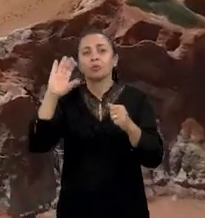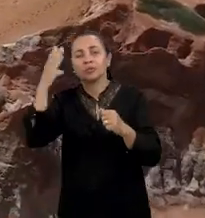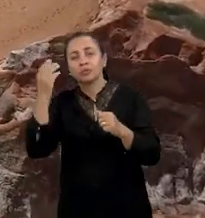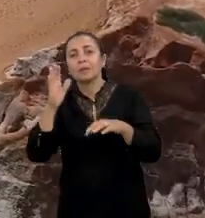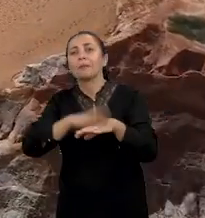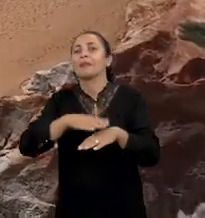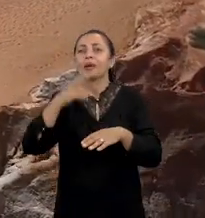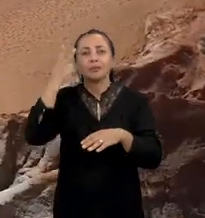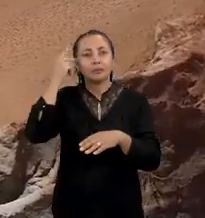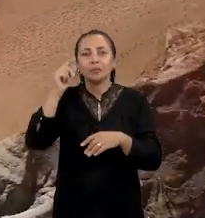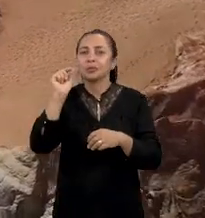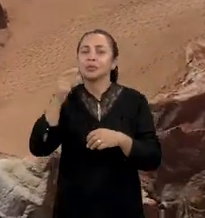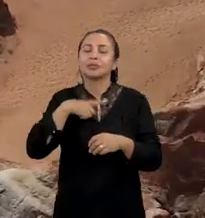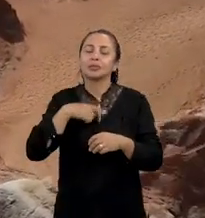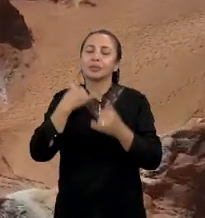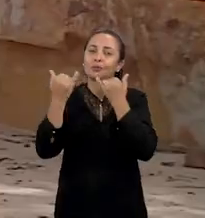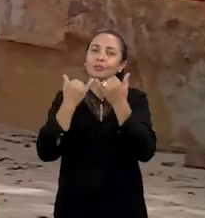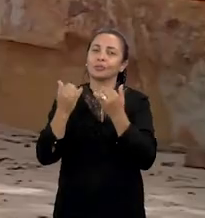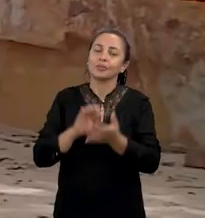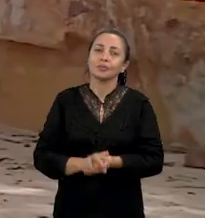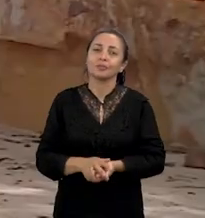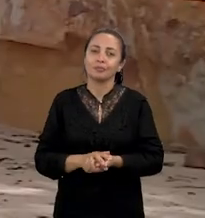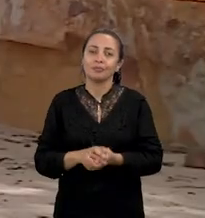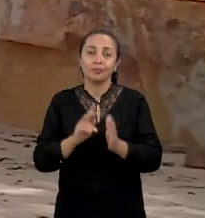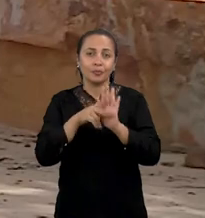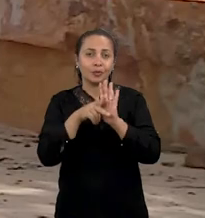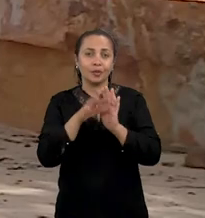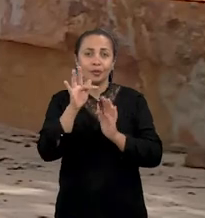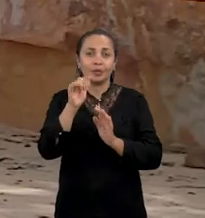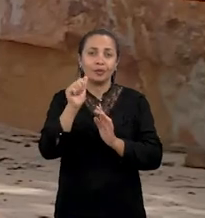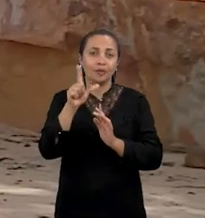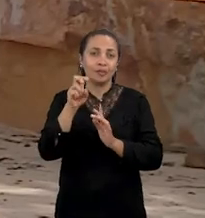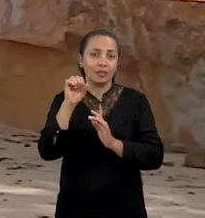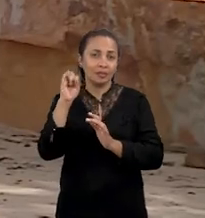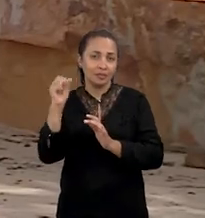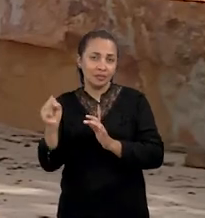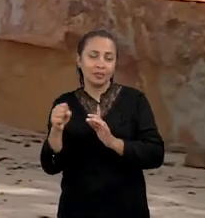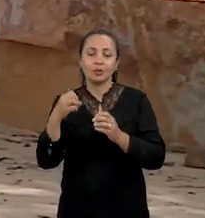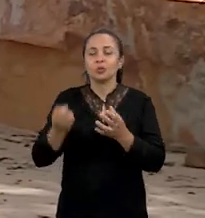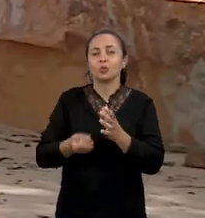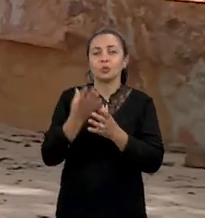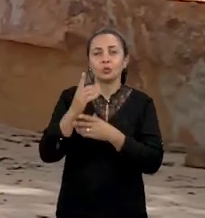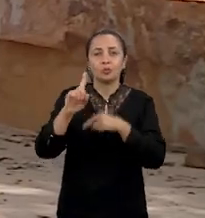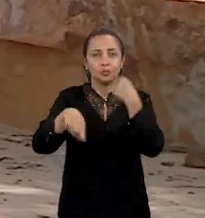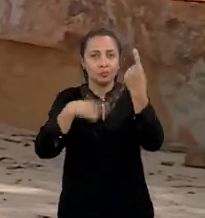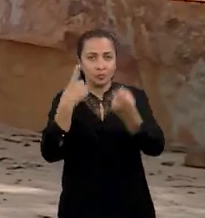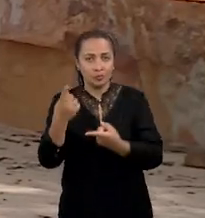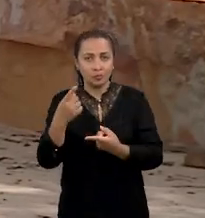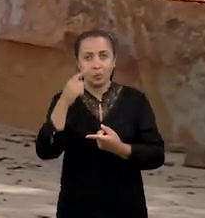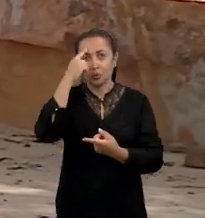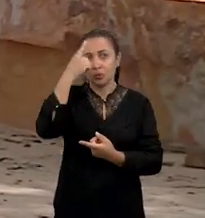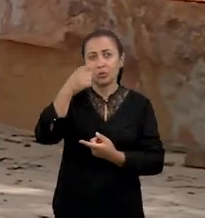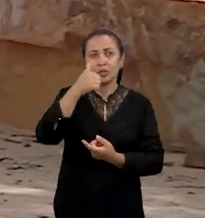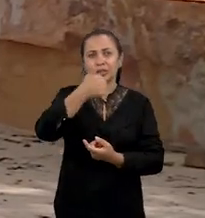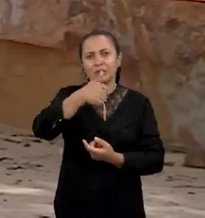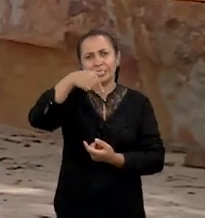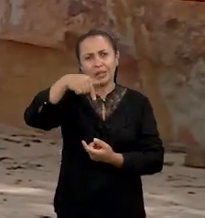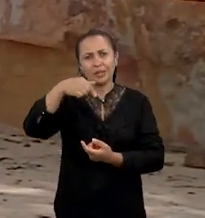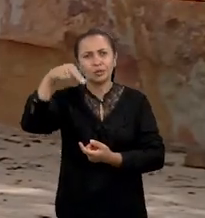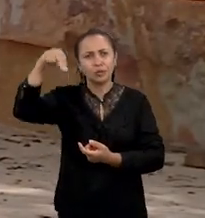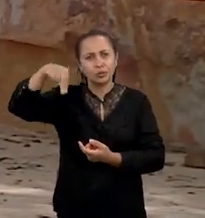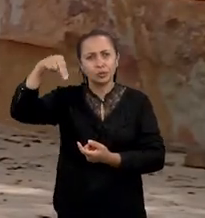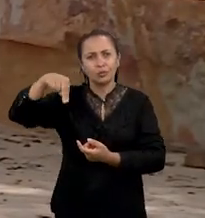ser mais comuns do que se tem notícia. O projeto Falésias surge após o dia 17 de